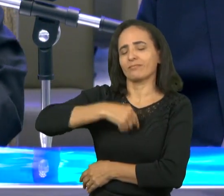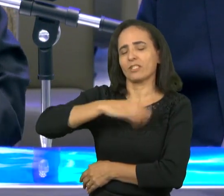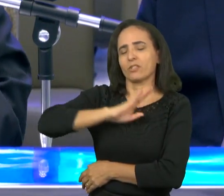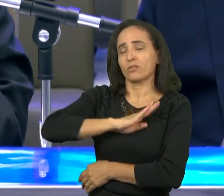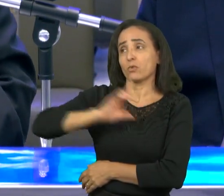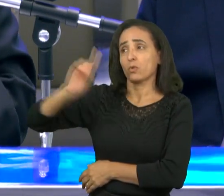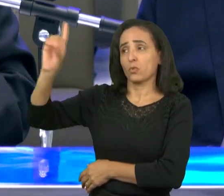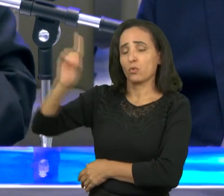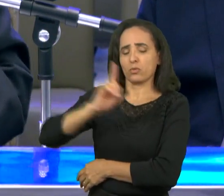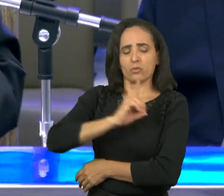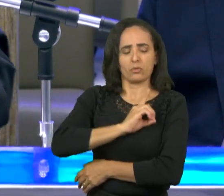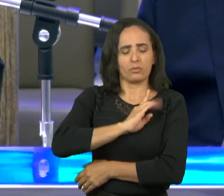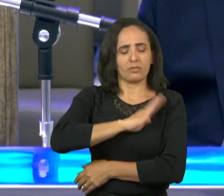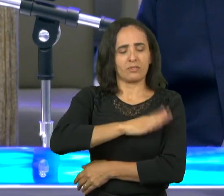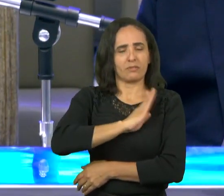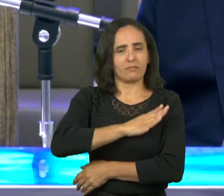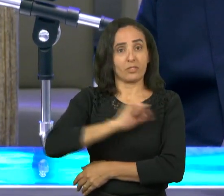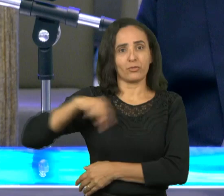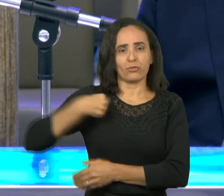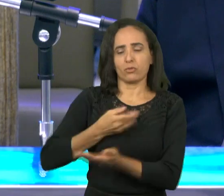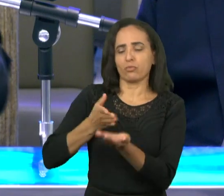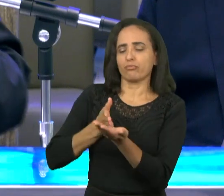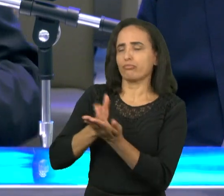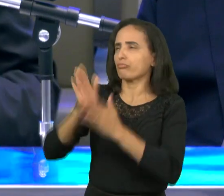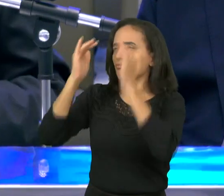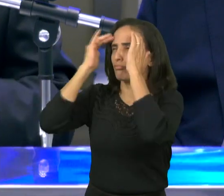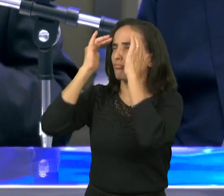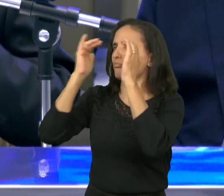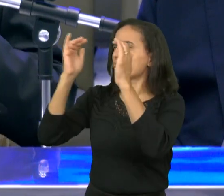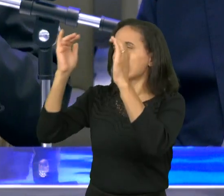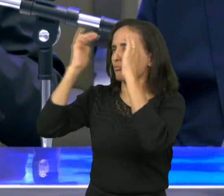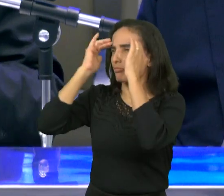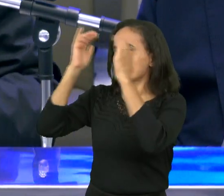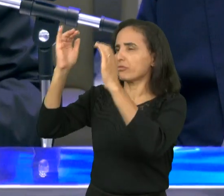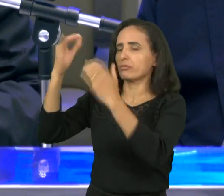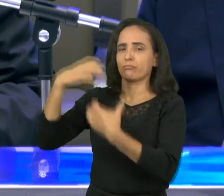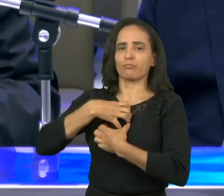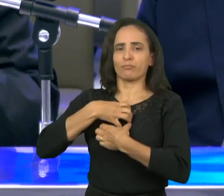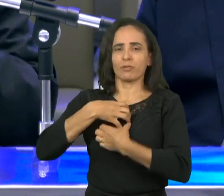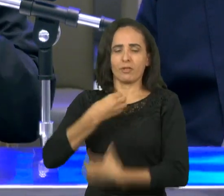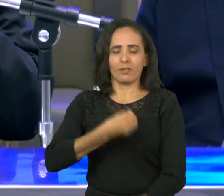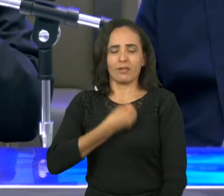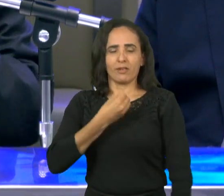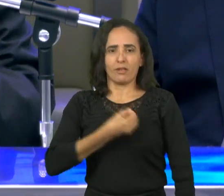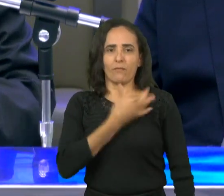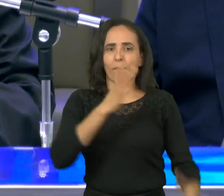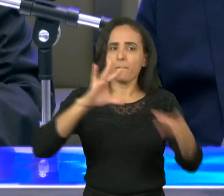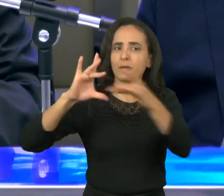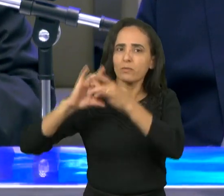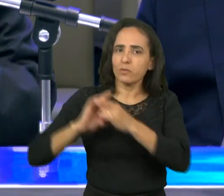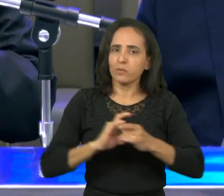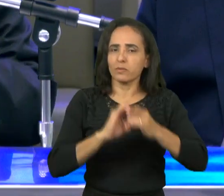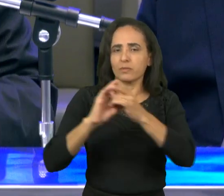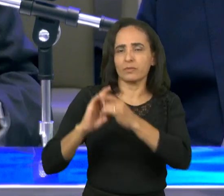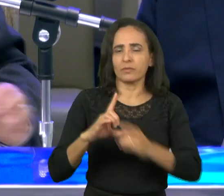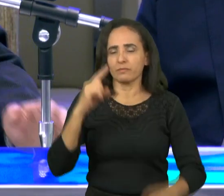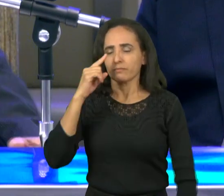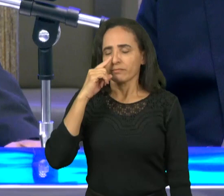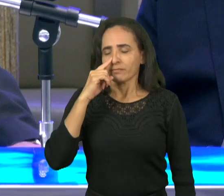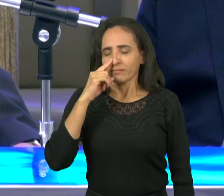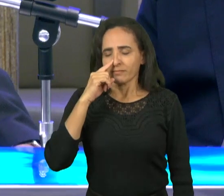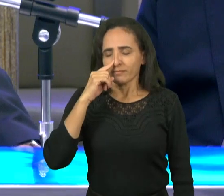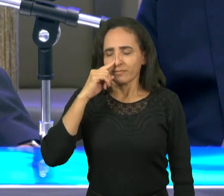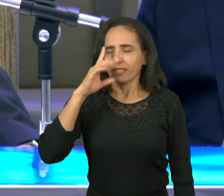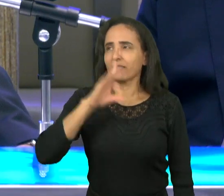entendo de que andar com Deus significa viver em comunhão com o Criador